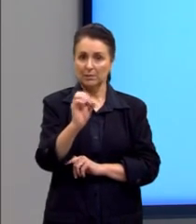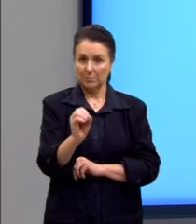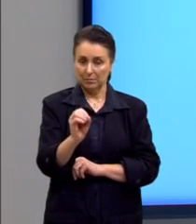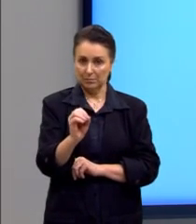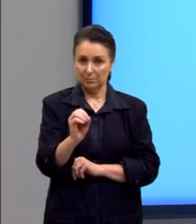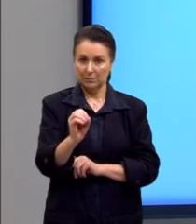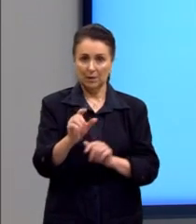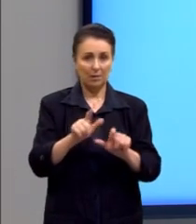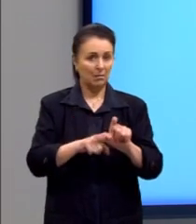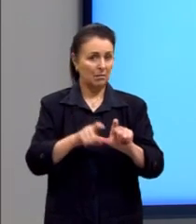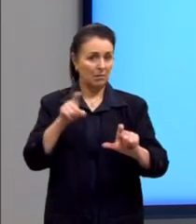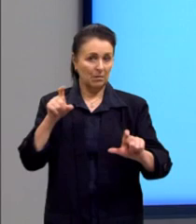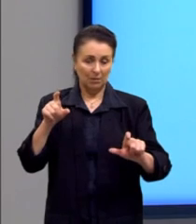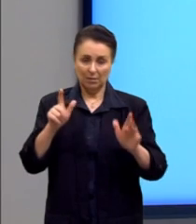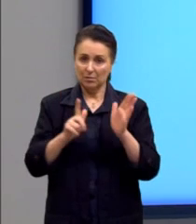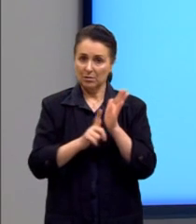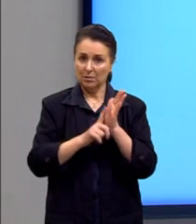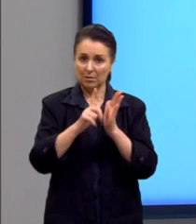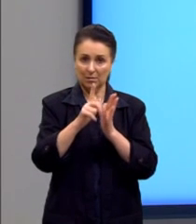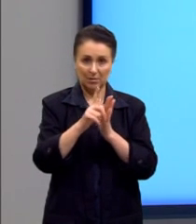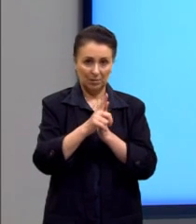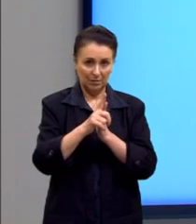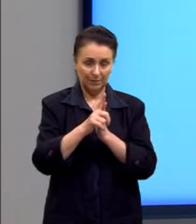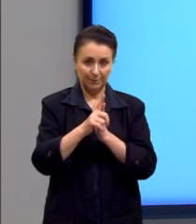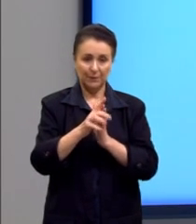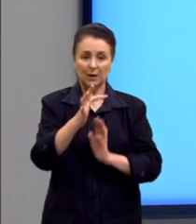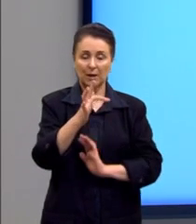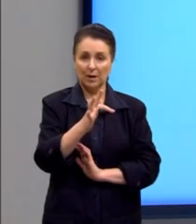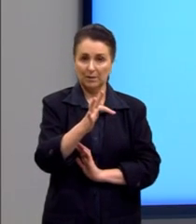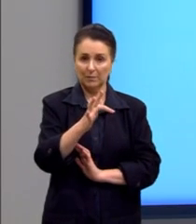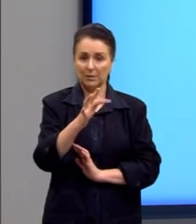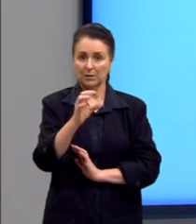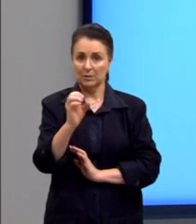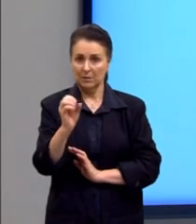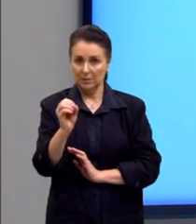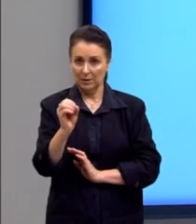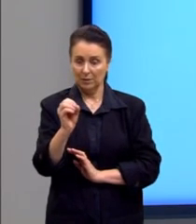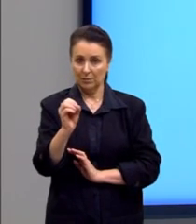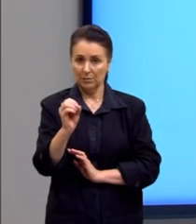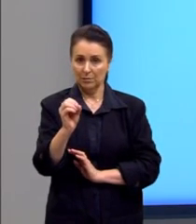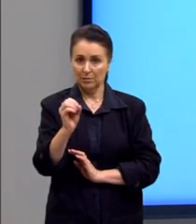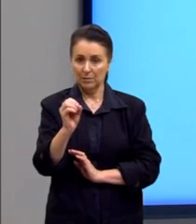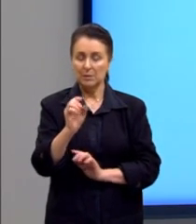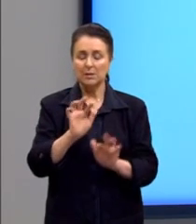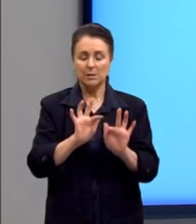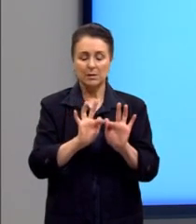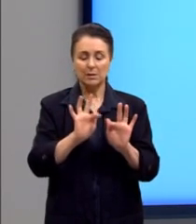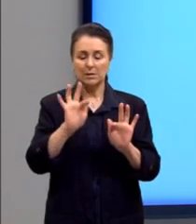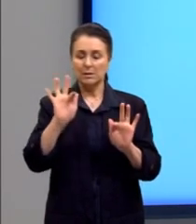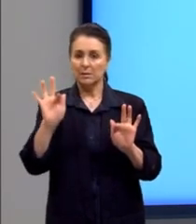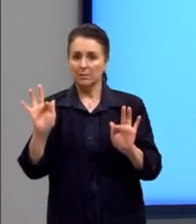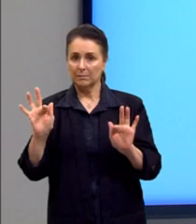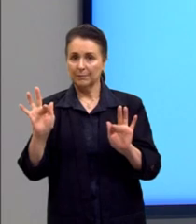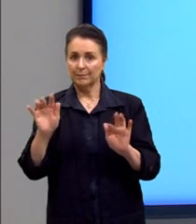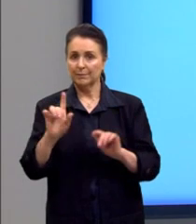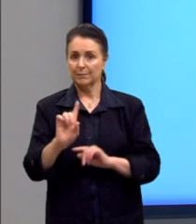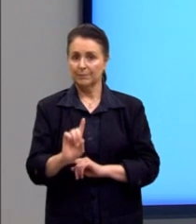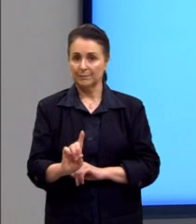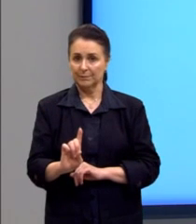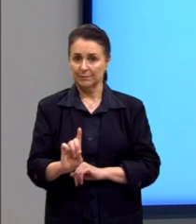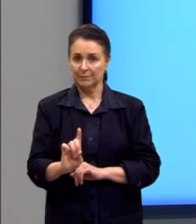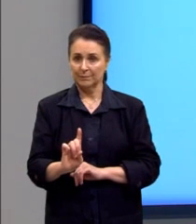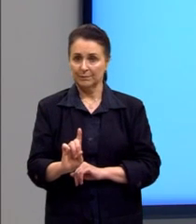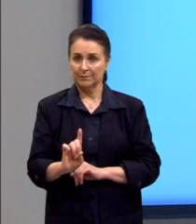formação, a f de 0, né? Quando x vale 0, a nossa função sempre vai valer 1.